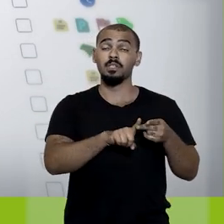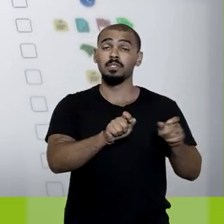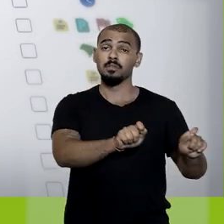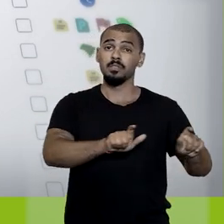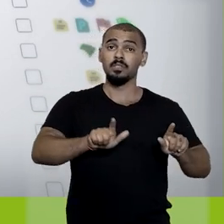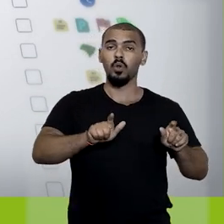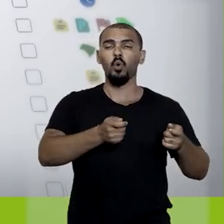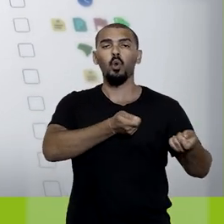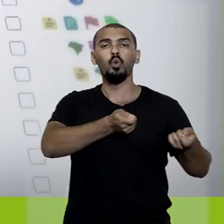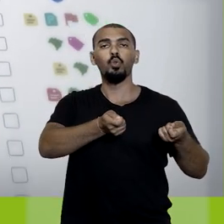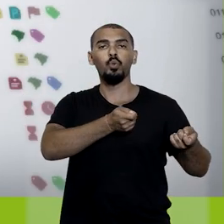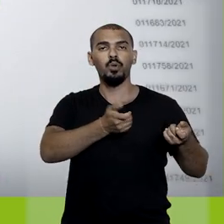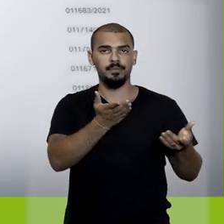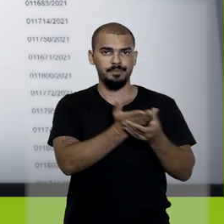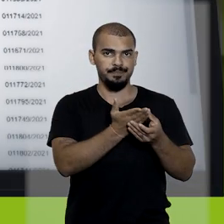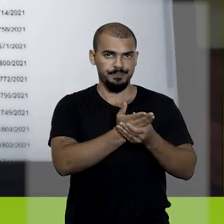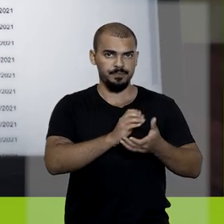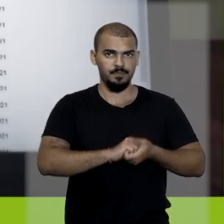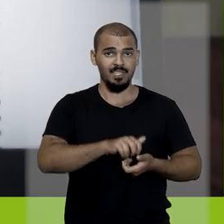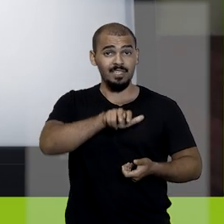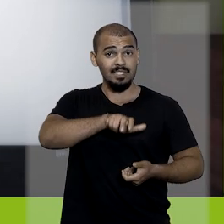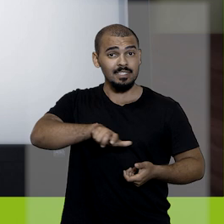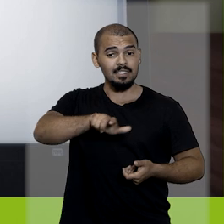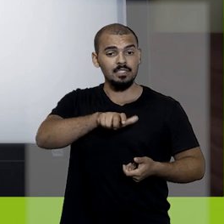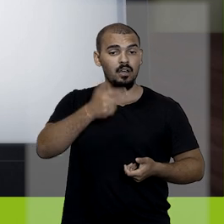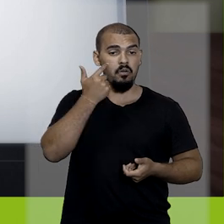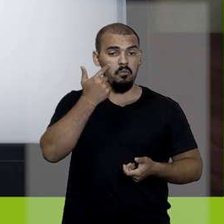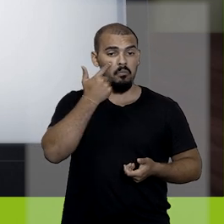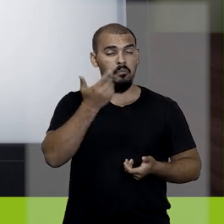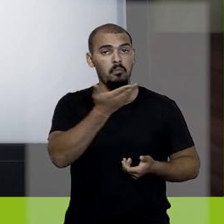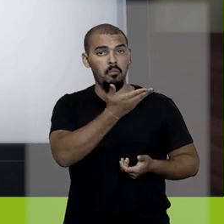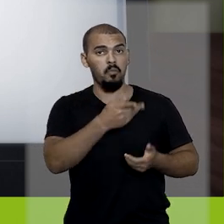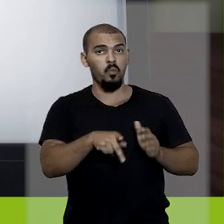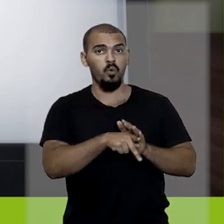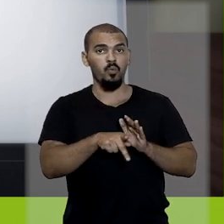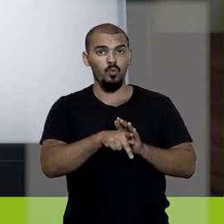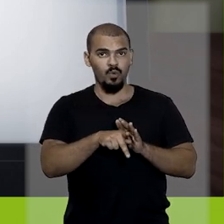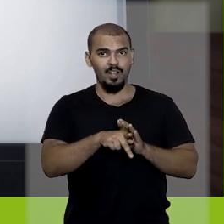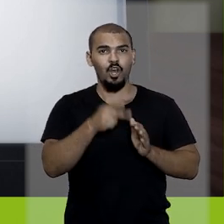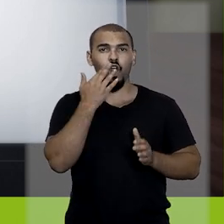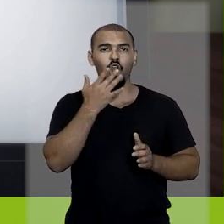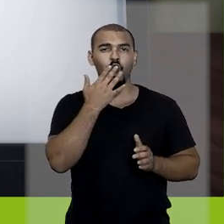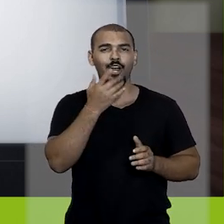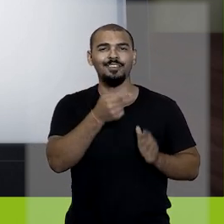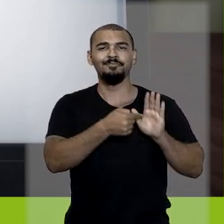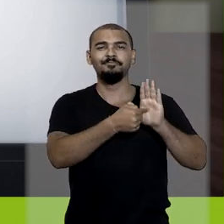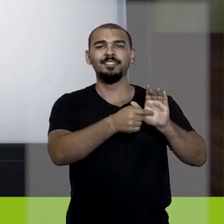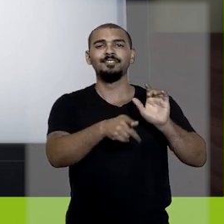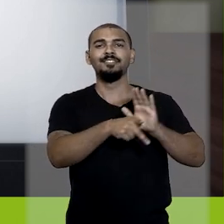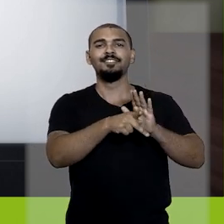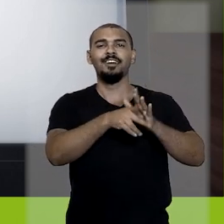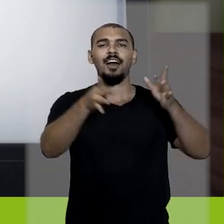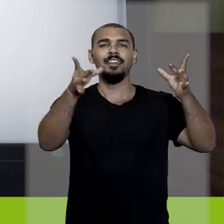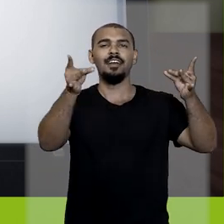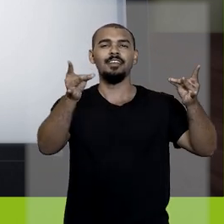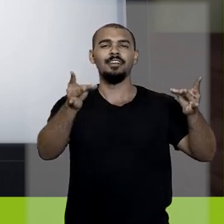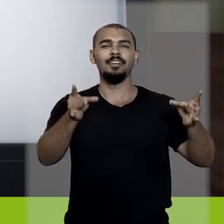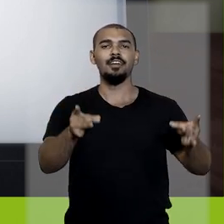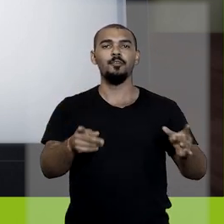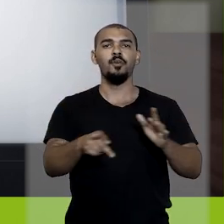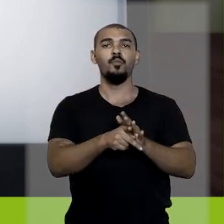Processos. Ao posicionar o cursor do mouse sobre as setas coloridas, são mostradas as informações